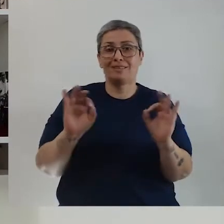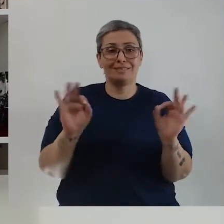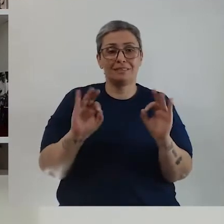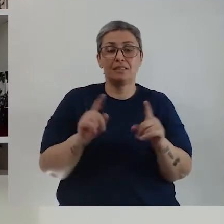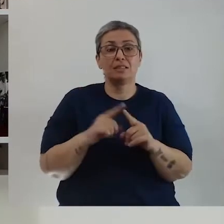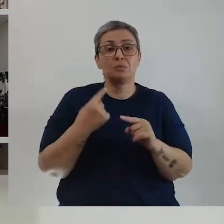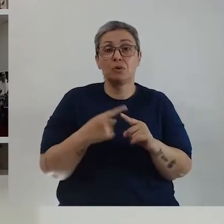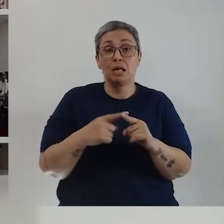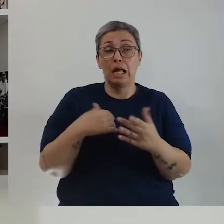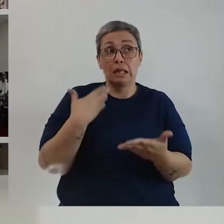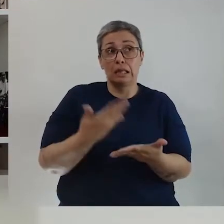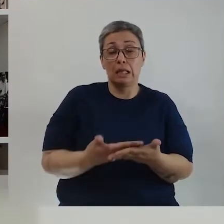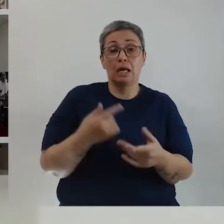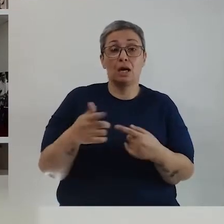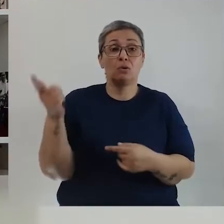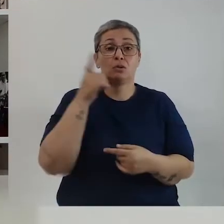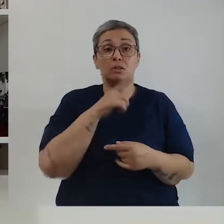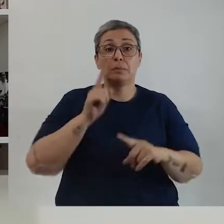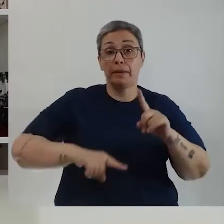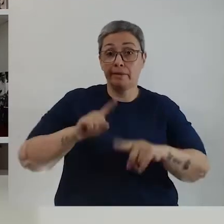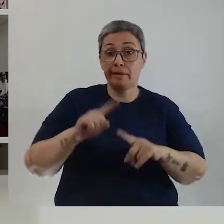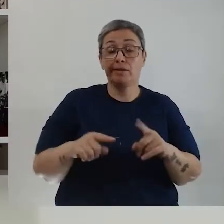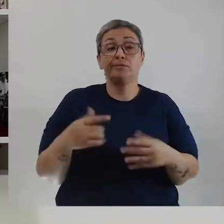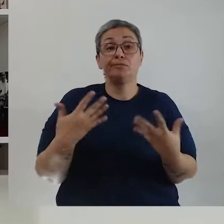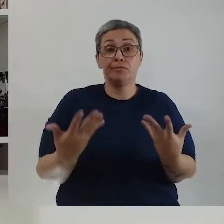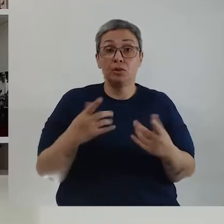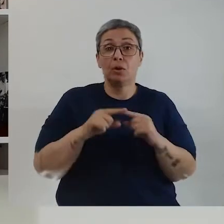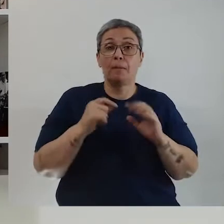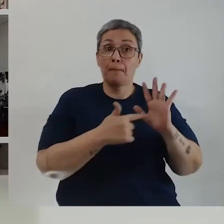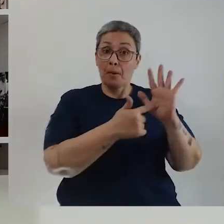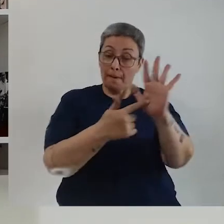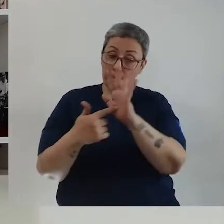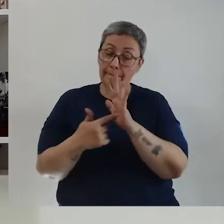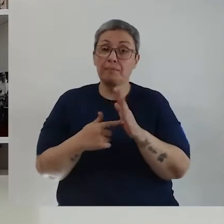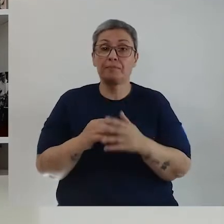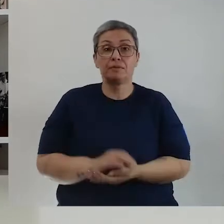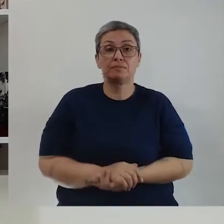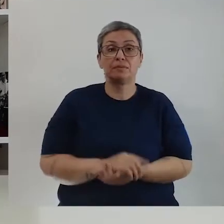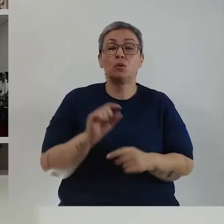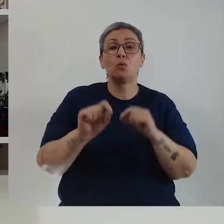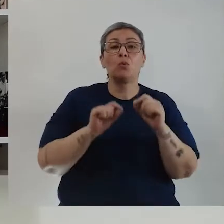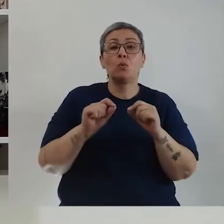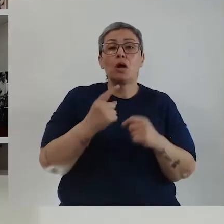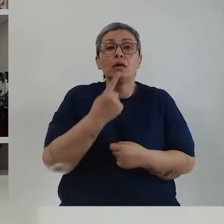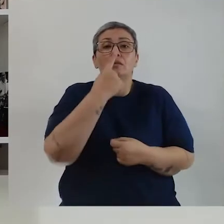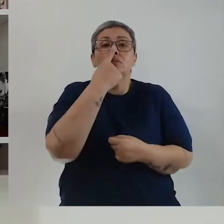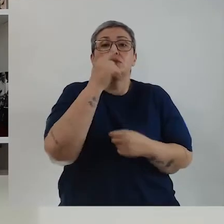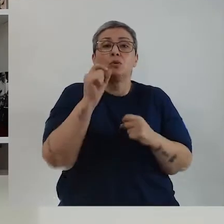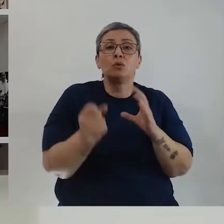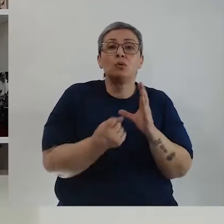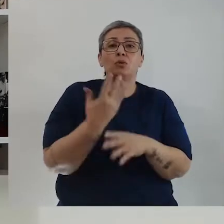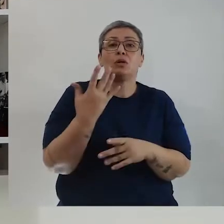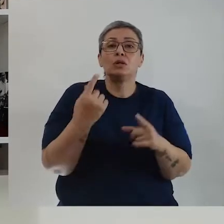rua, né? Que até conseguiam bastante material pra exposição, né? O que te